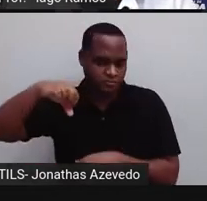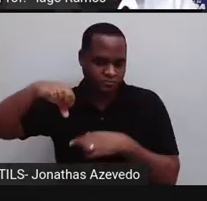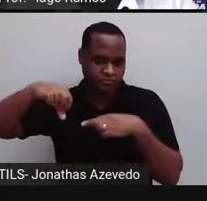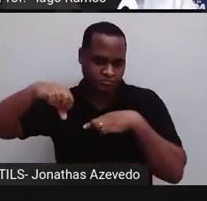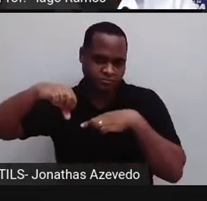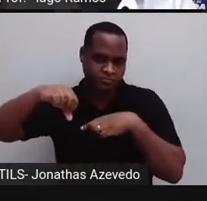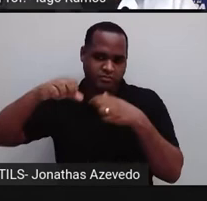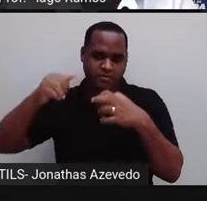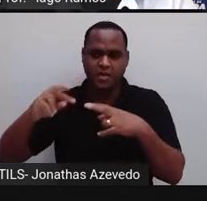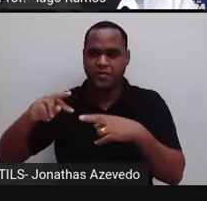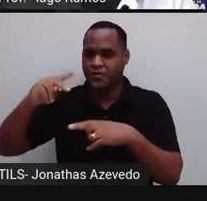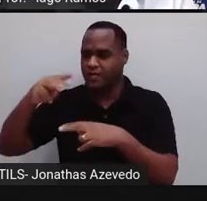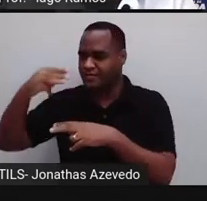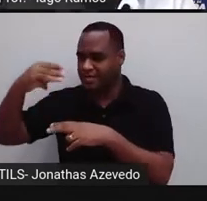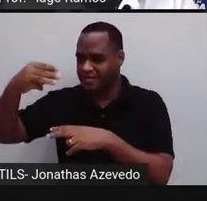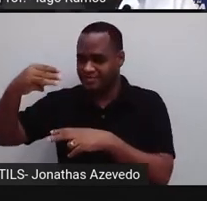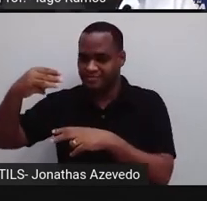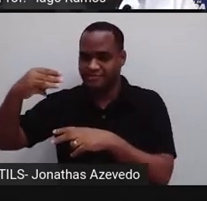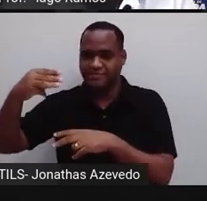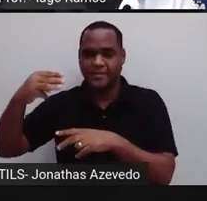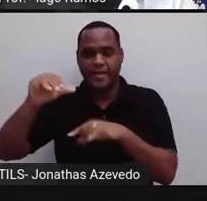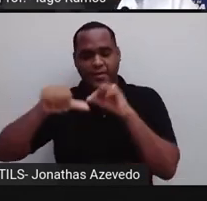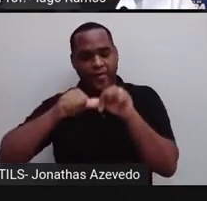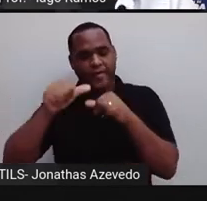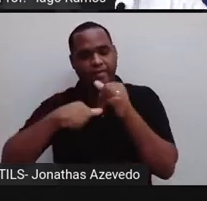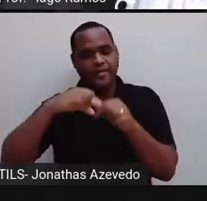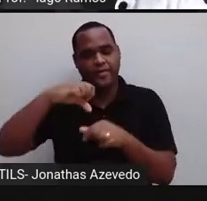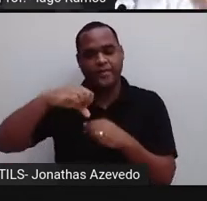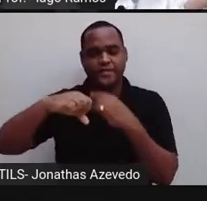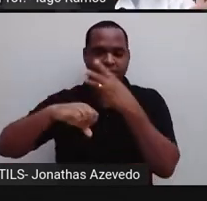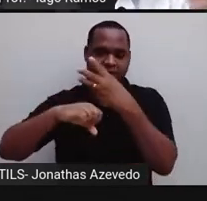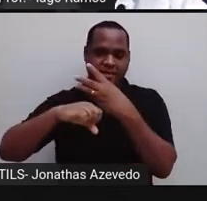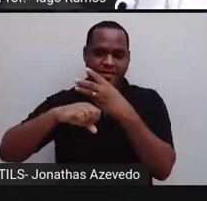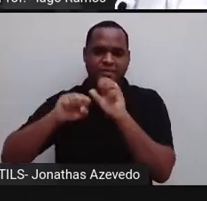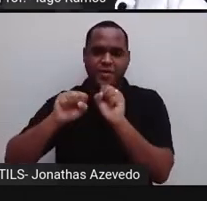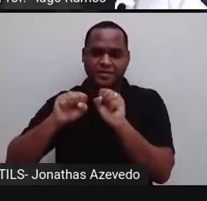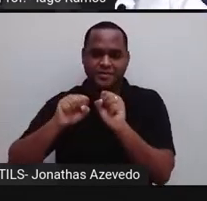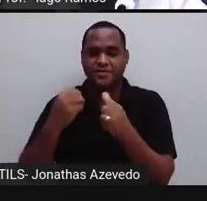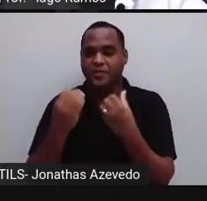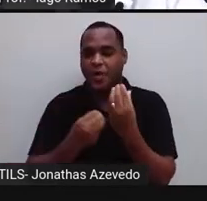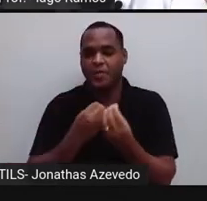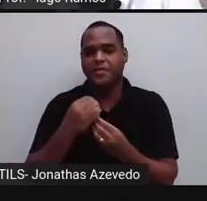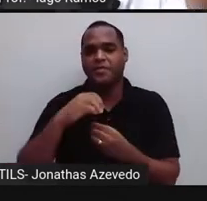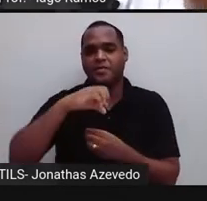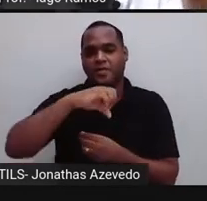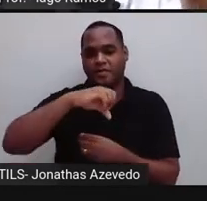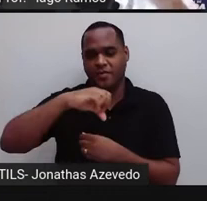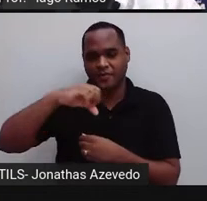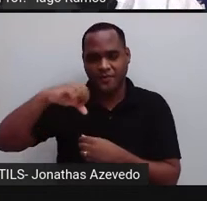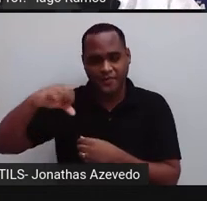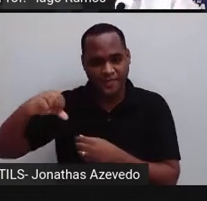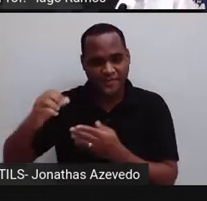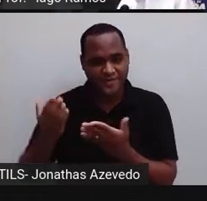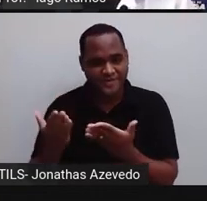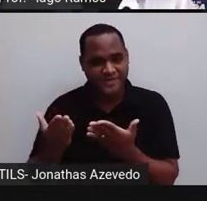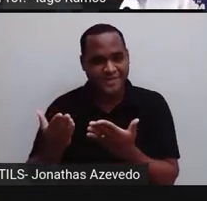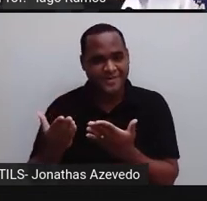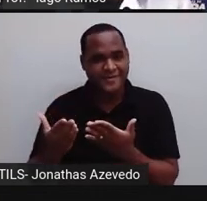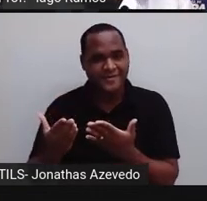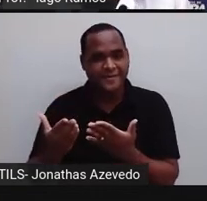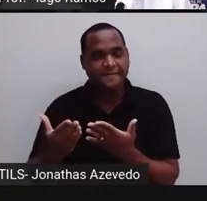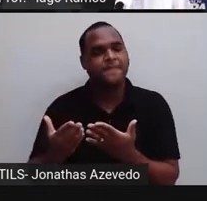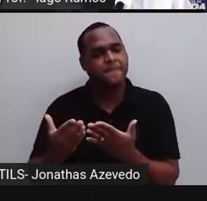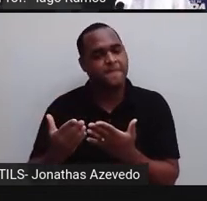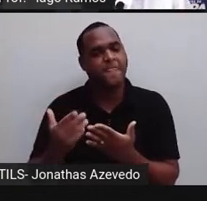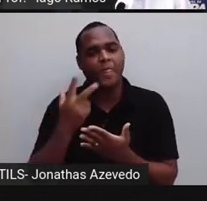E elevar a 3, e fazer 9 elevado a 3 é fazer 9, vezes 9, vezes 9, isso